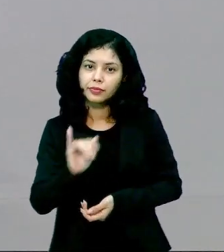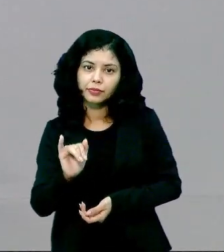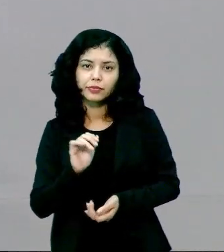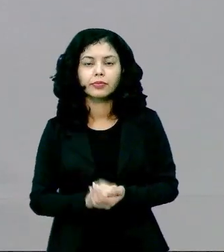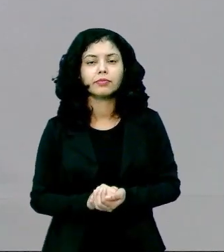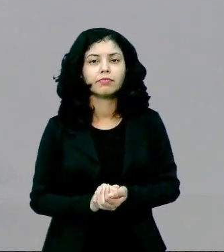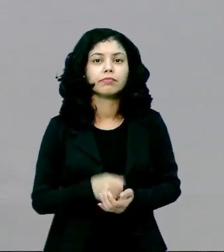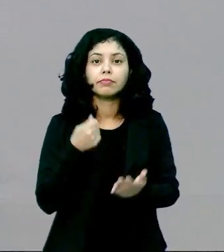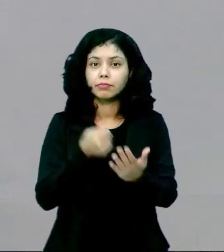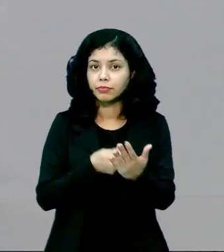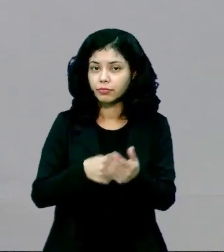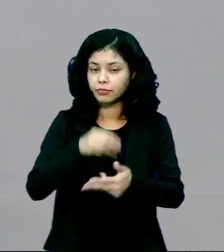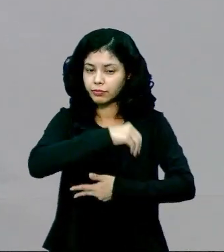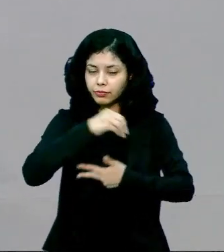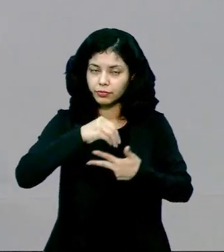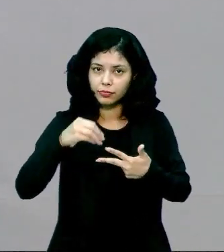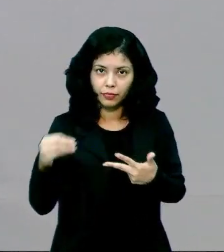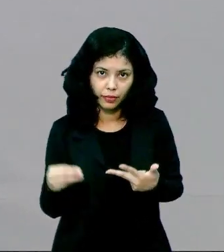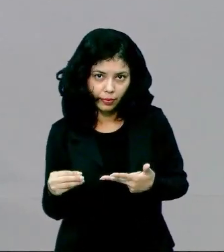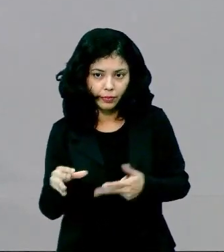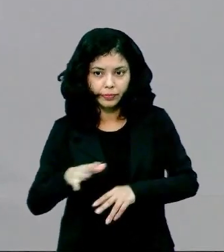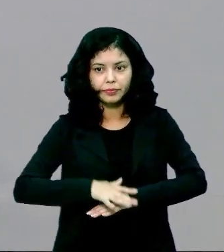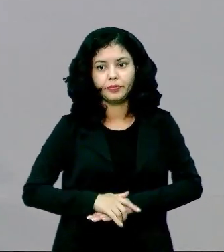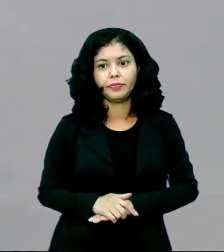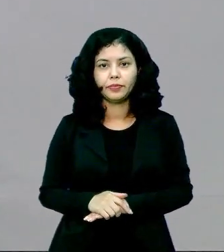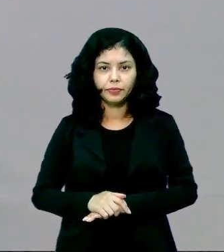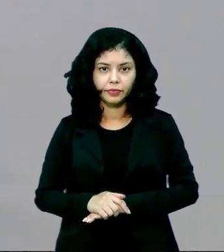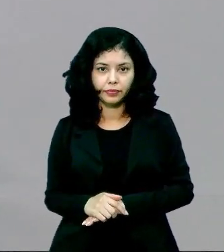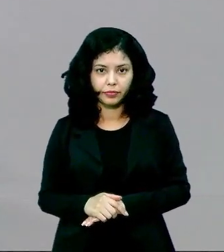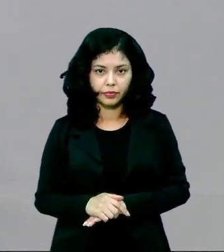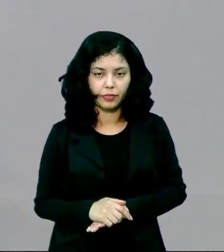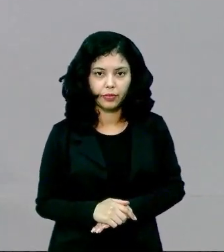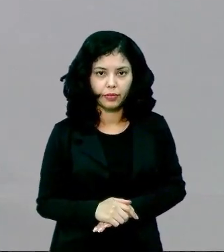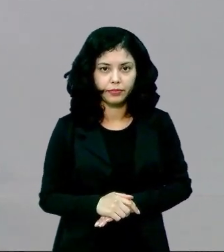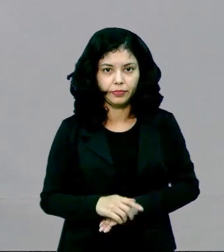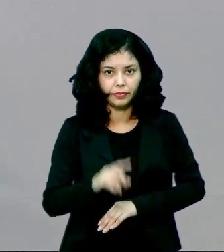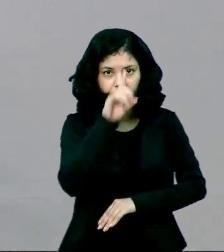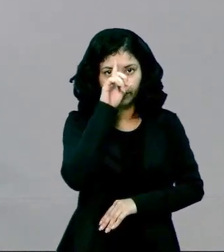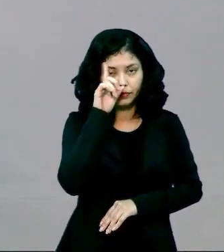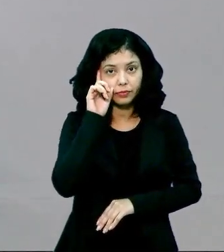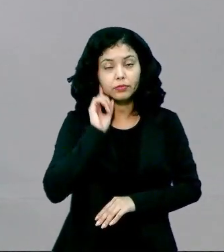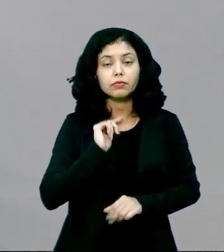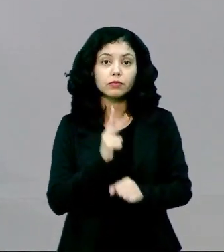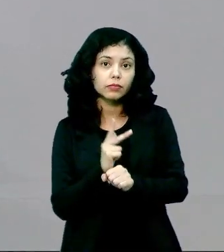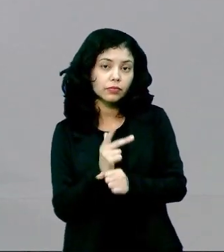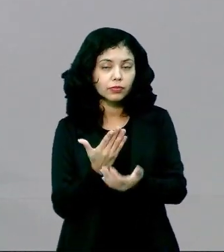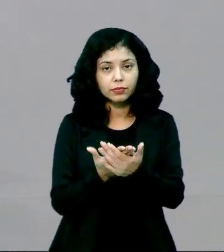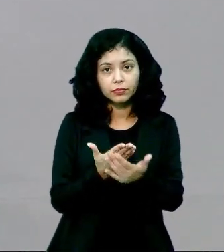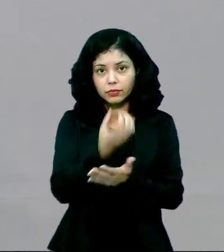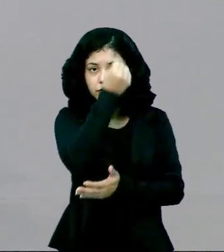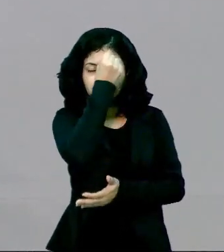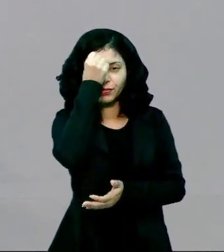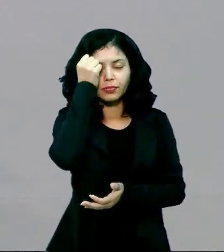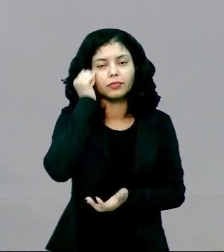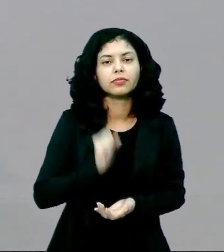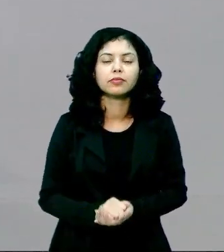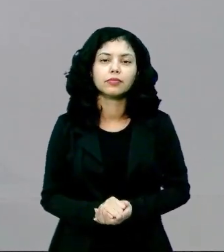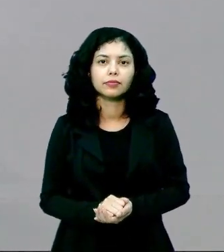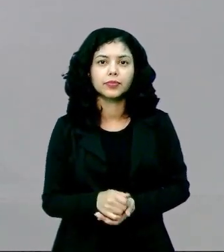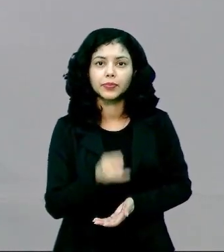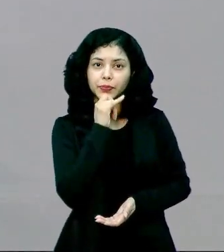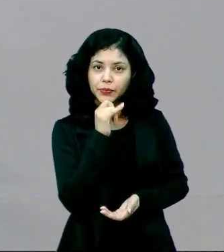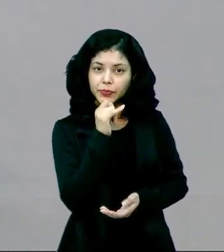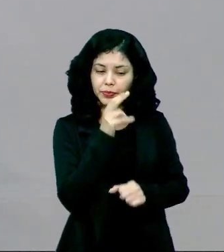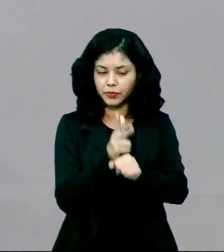se submeter ao Exame Nacional do Ensino Médio. Nas videoaulas de Sociologia, a